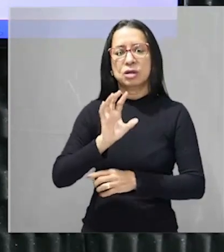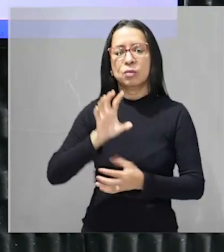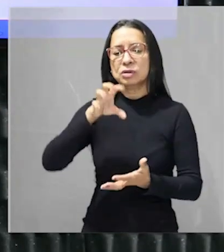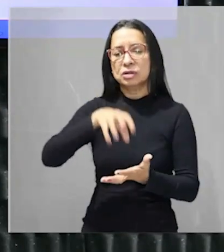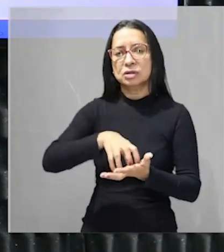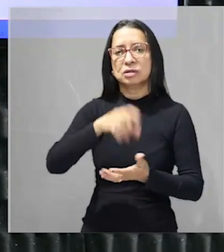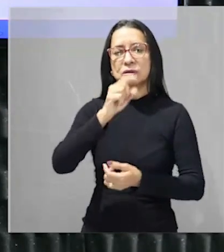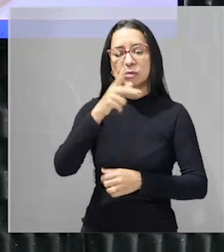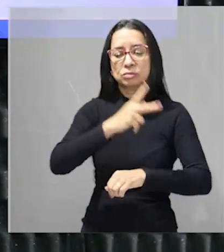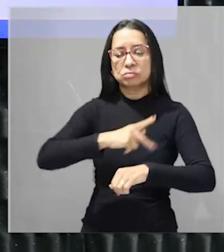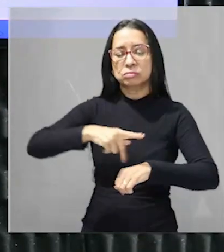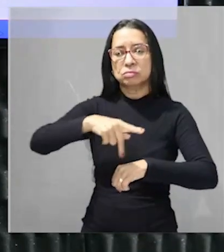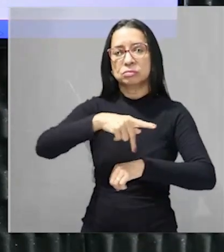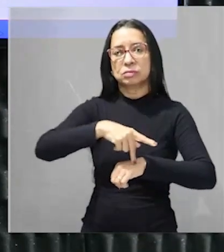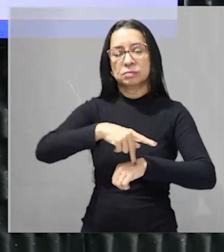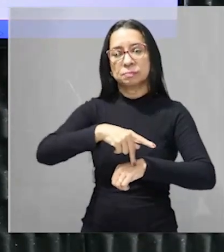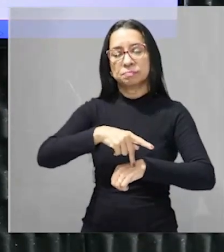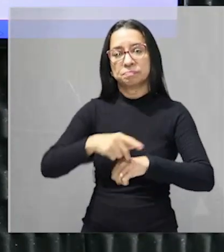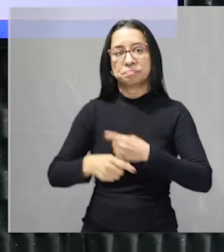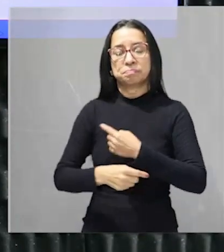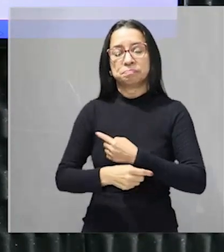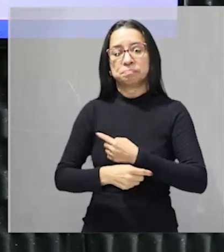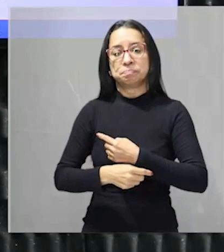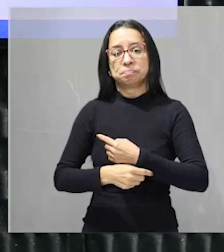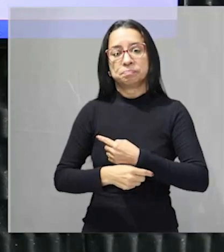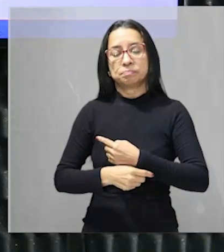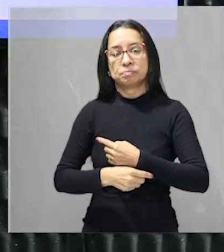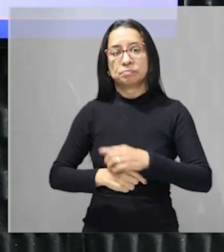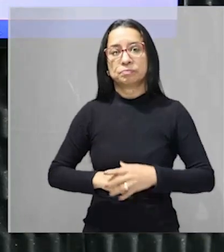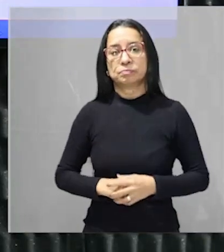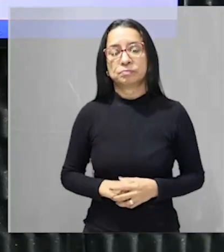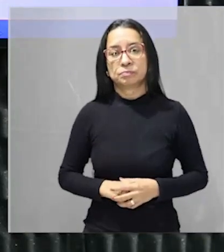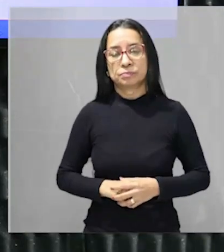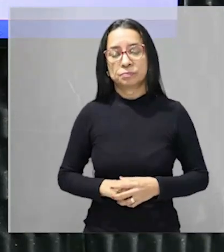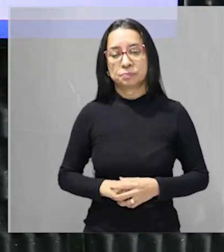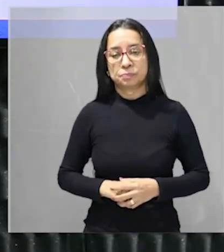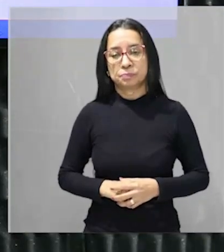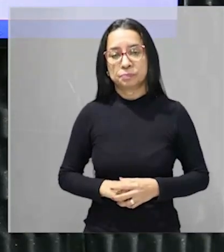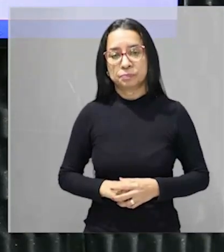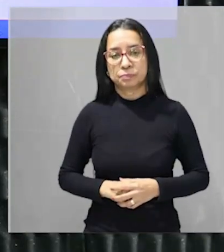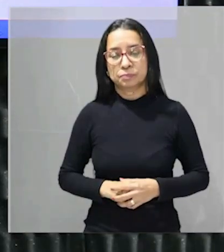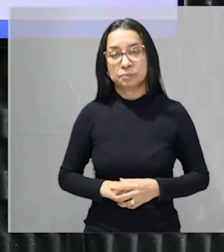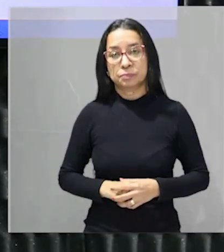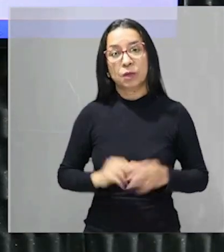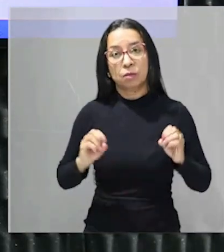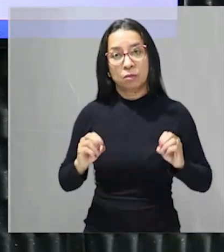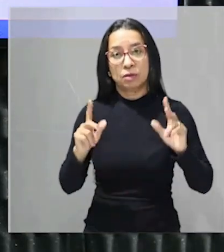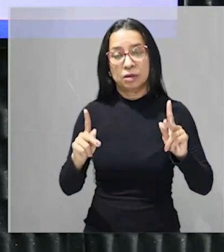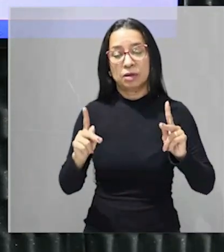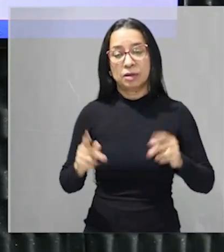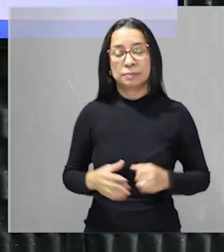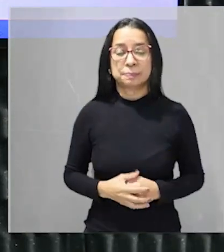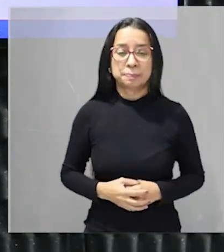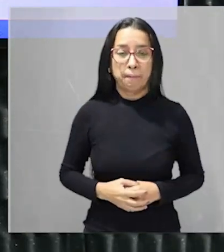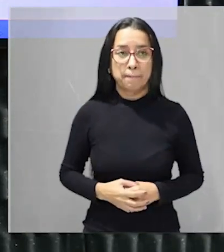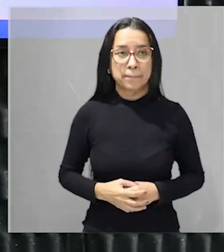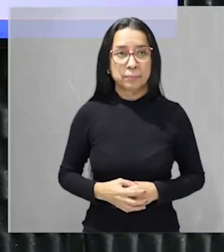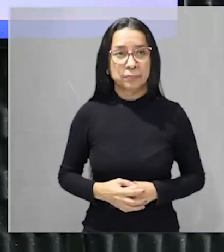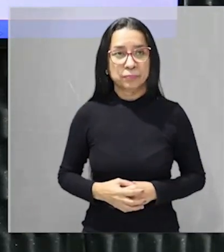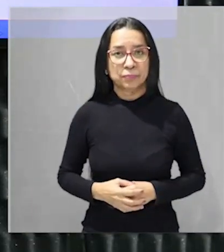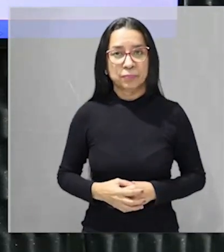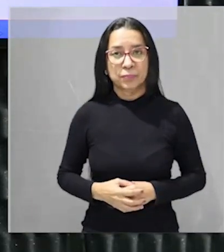transição entre domínio amazônico também domínio do cerrado e domínio mais frio da região do sul fechou? beleza né?